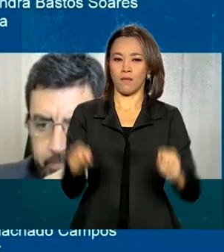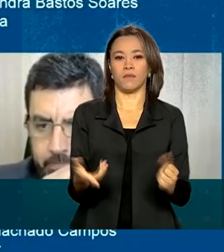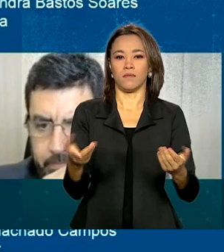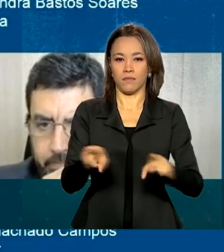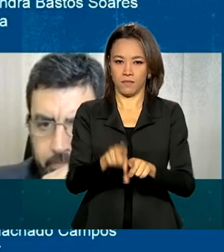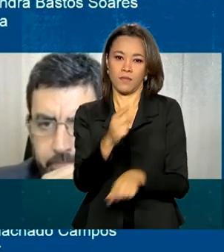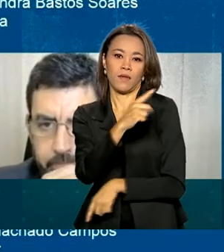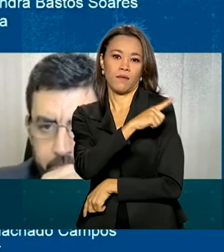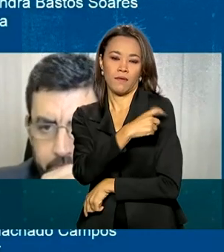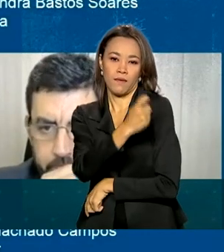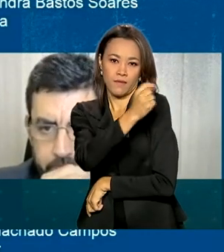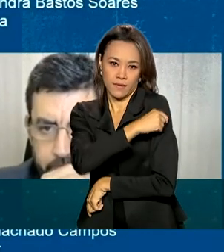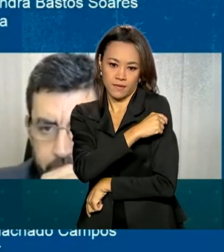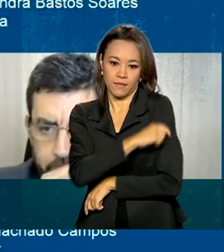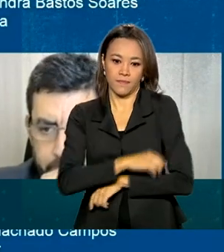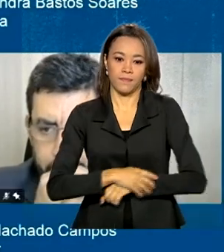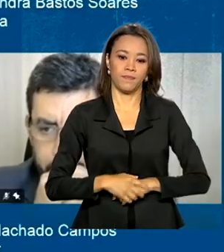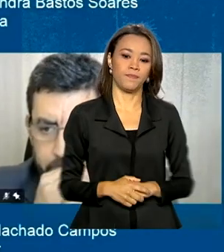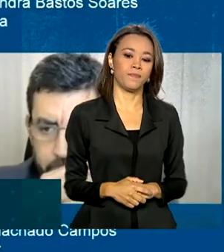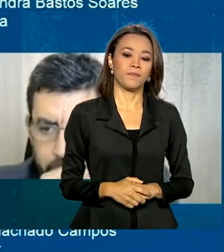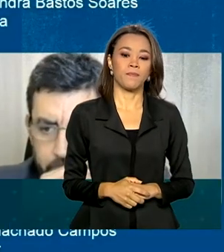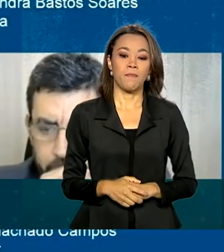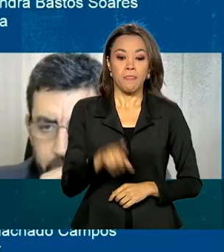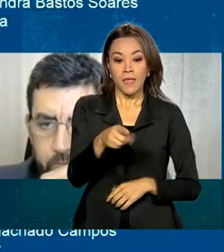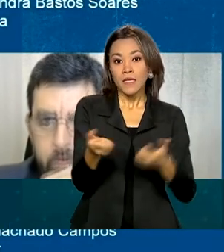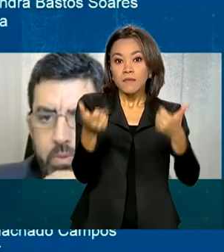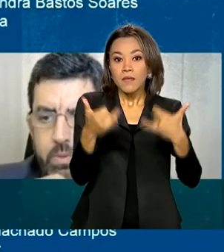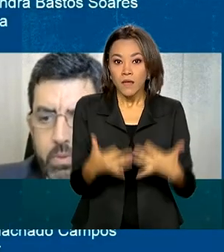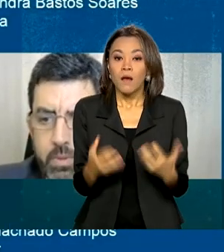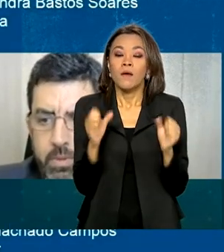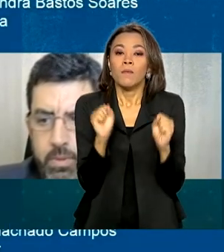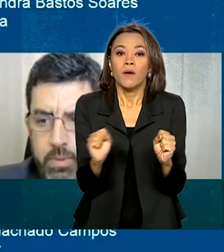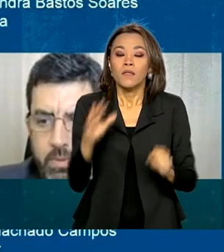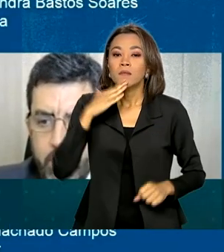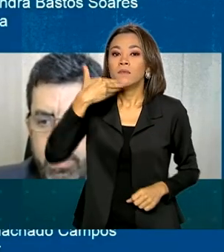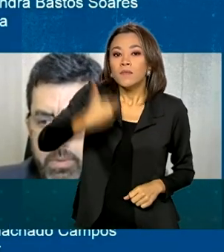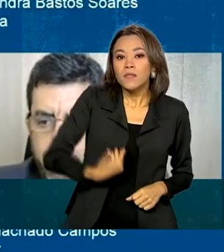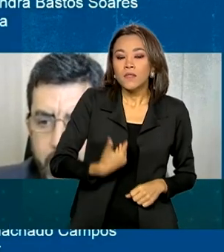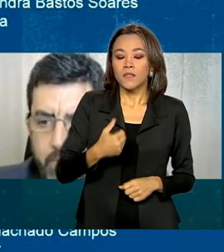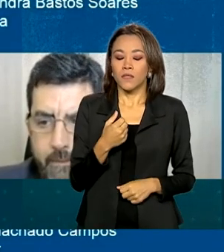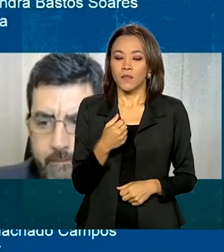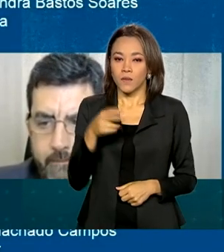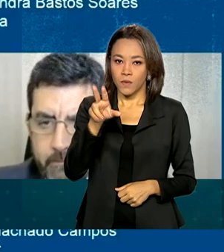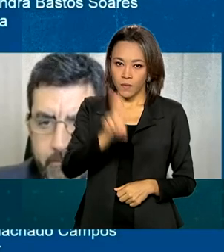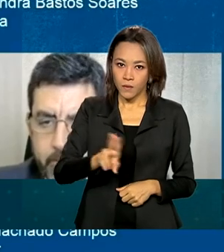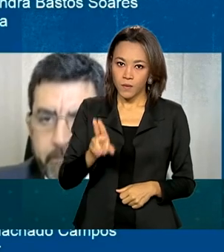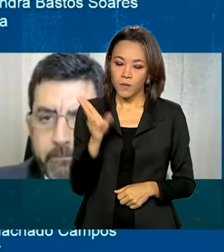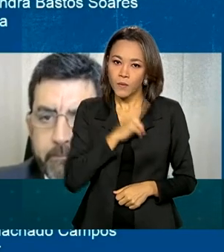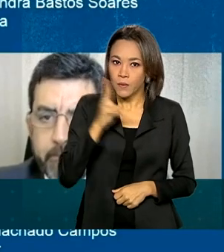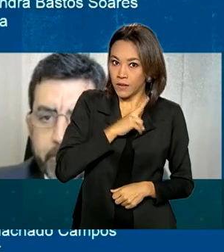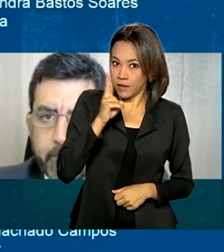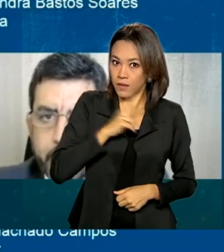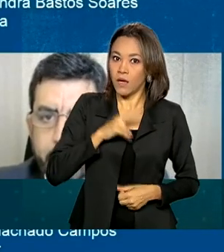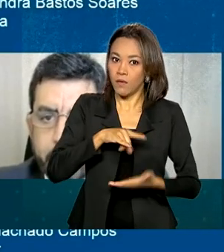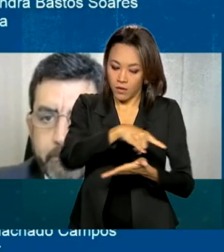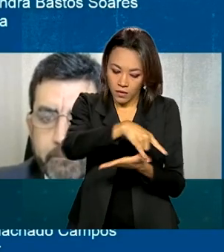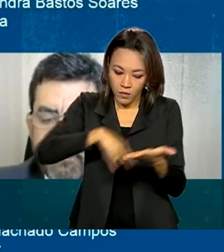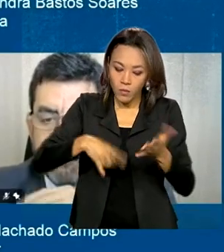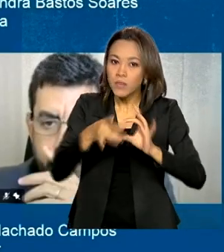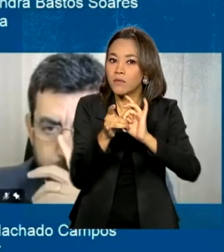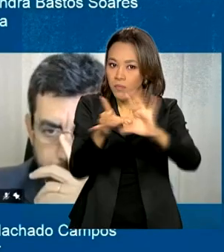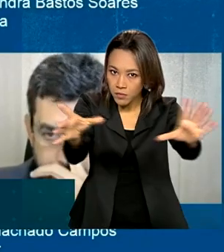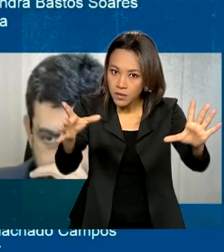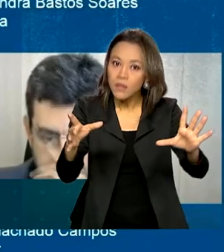solicitar o uso emergencial temporário experimental de vacina